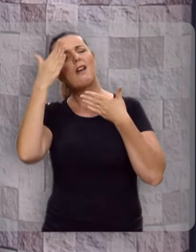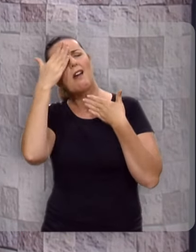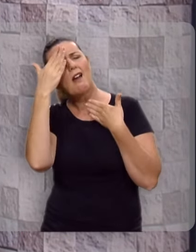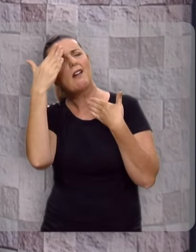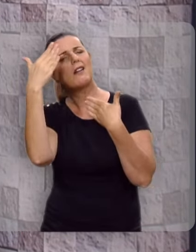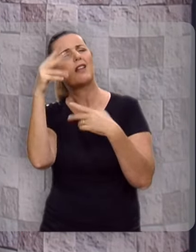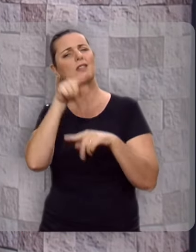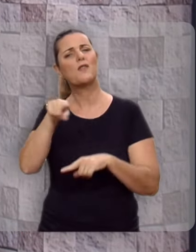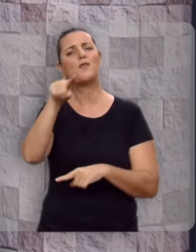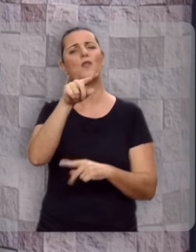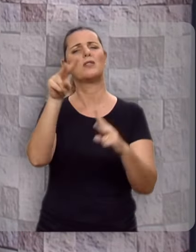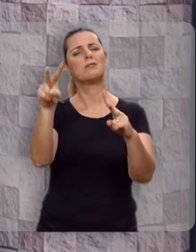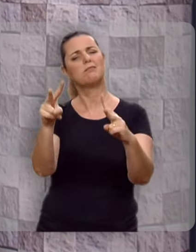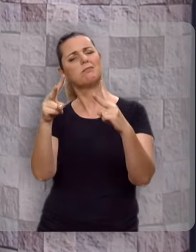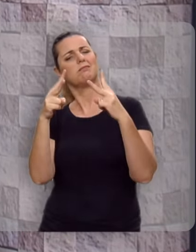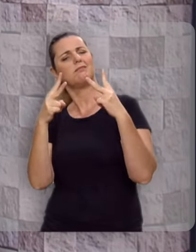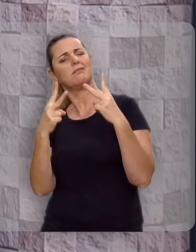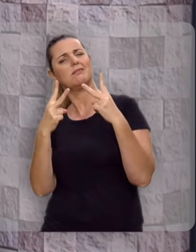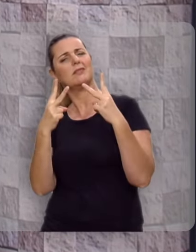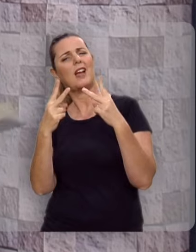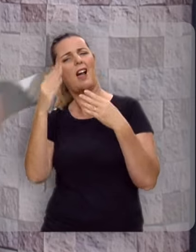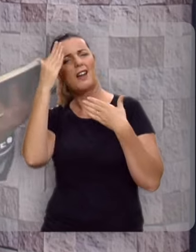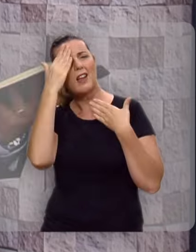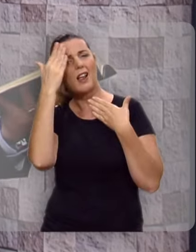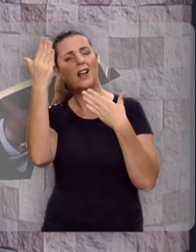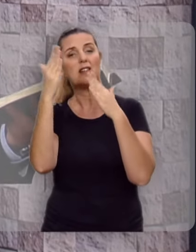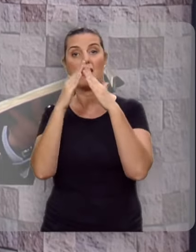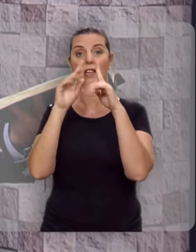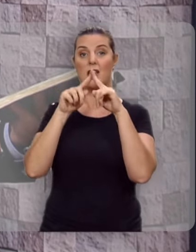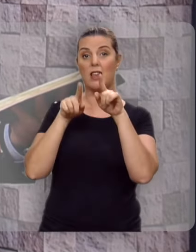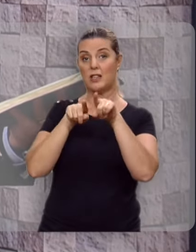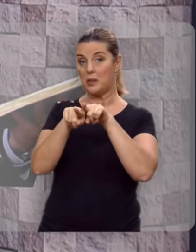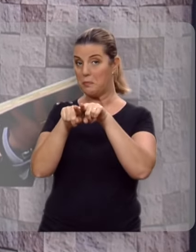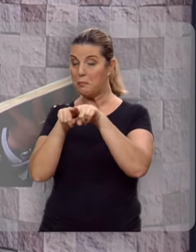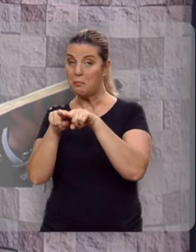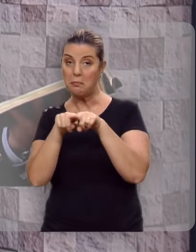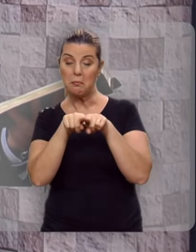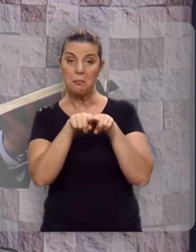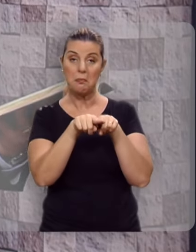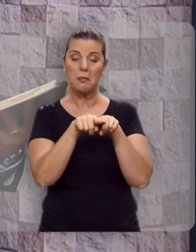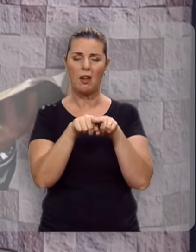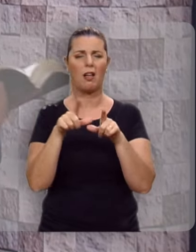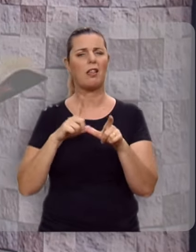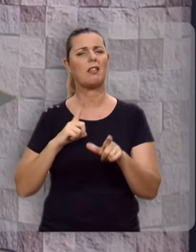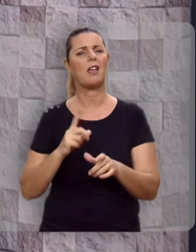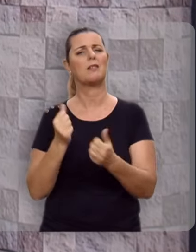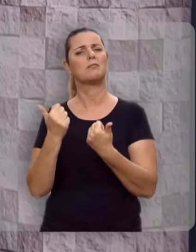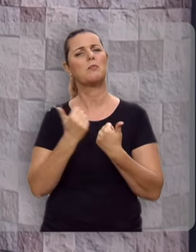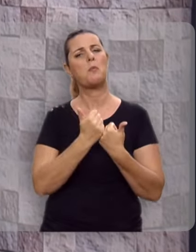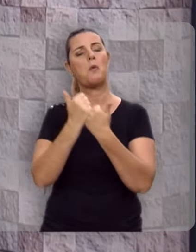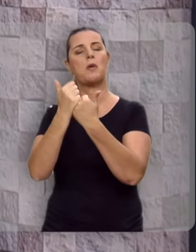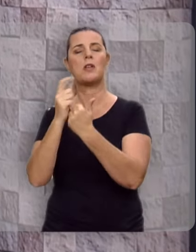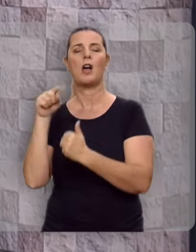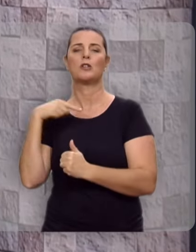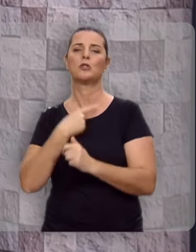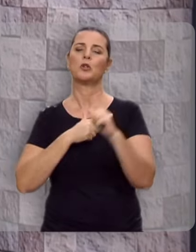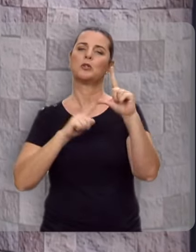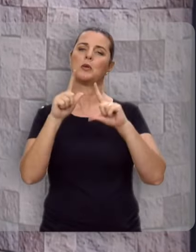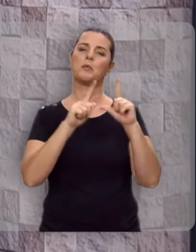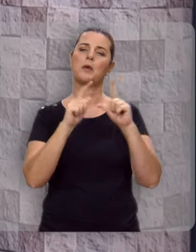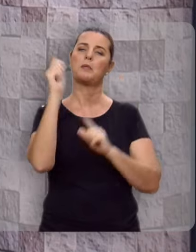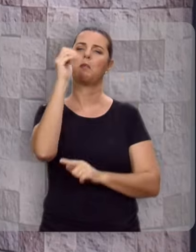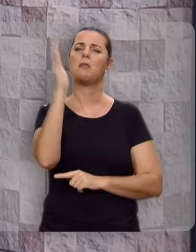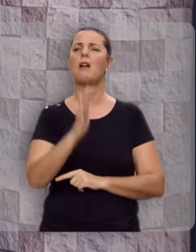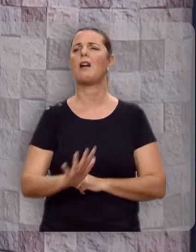agradecer a você pela sua audiência, quero agradecer as igrejas irmãs que têm apoiado o nosso programa por